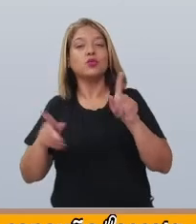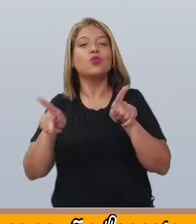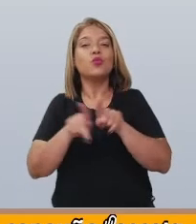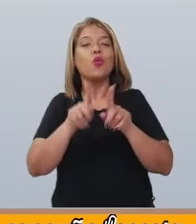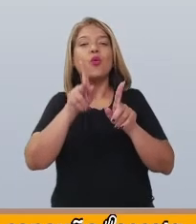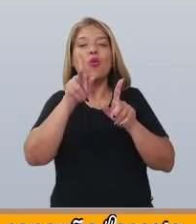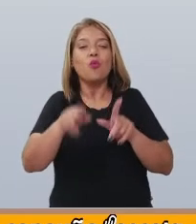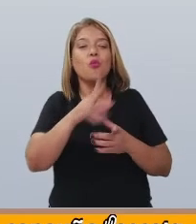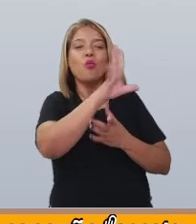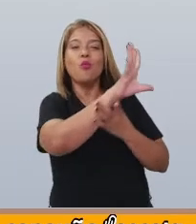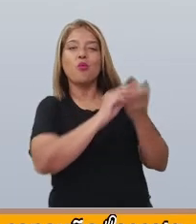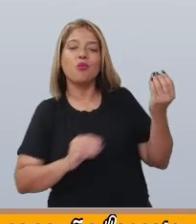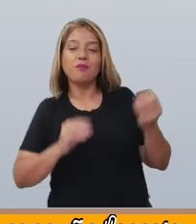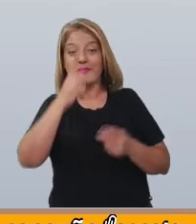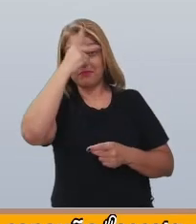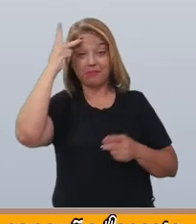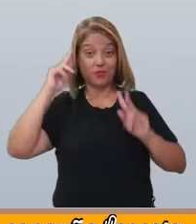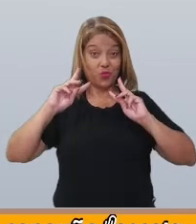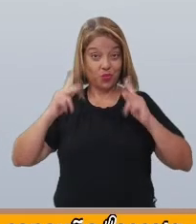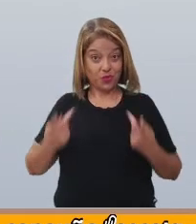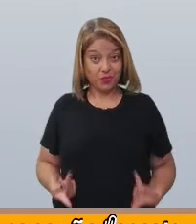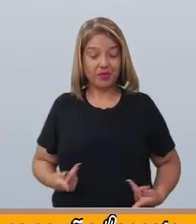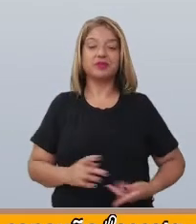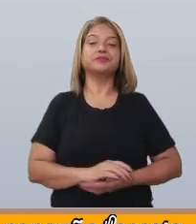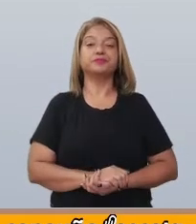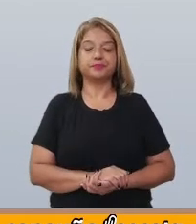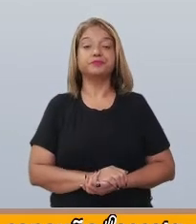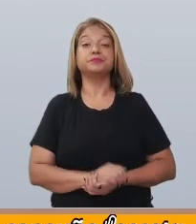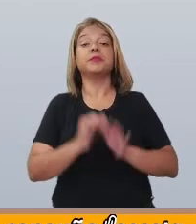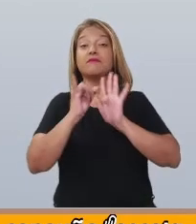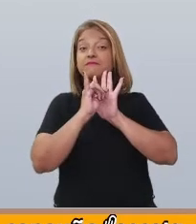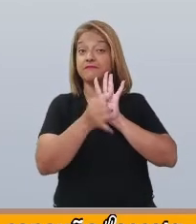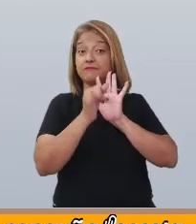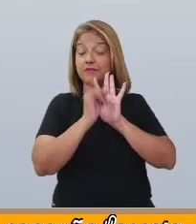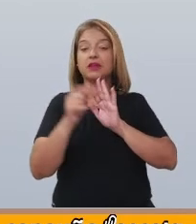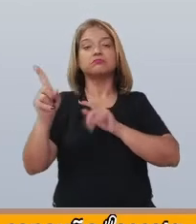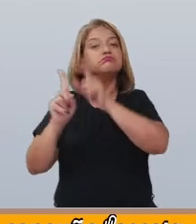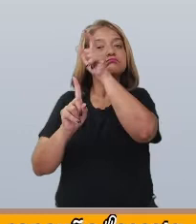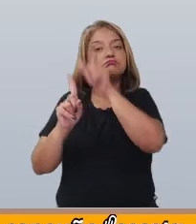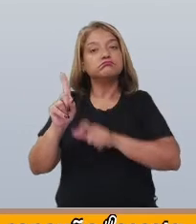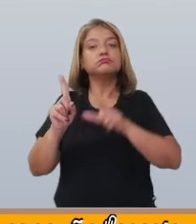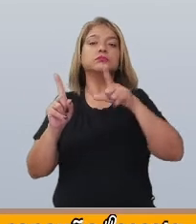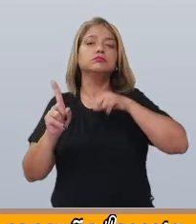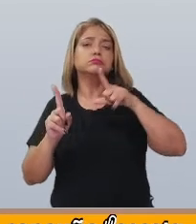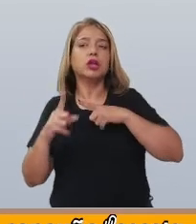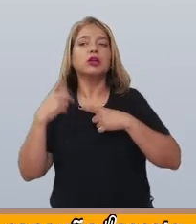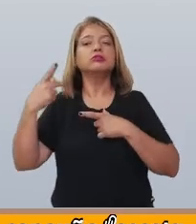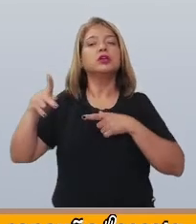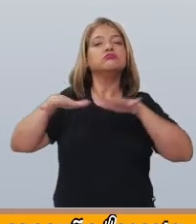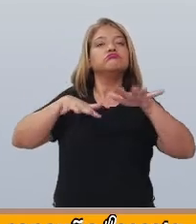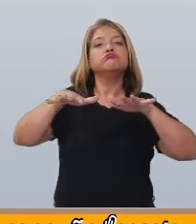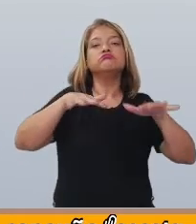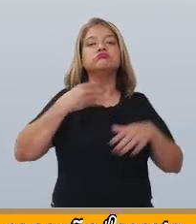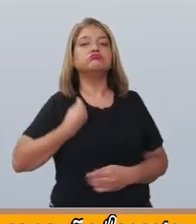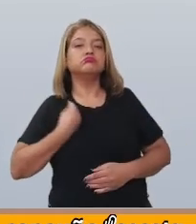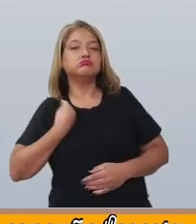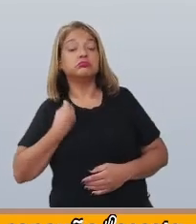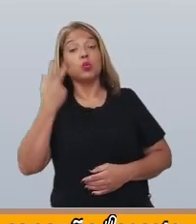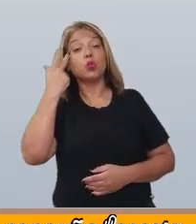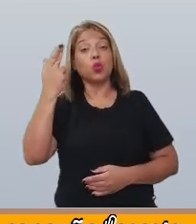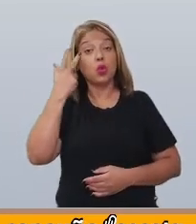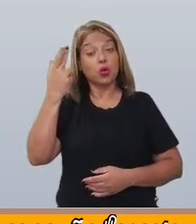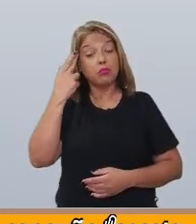humanas. Na fábula, as personagens movimentam-se e a história